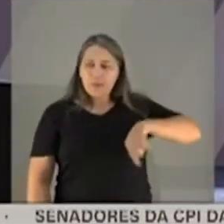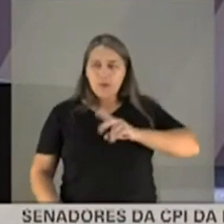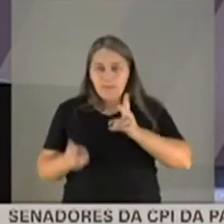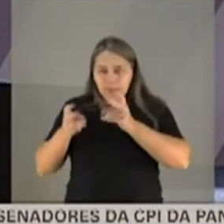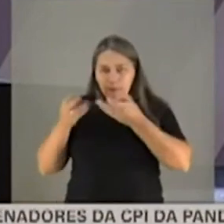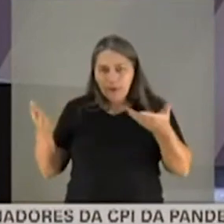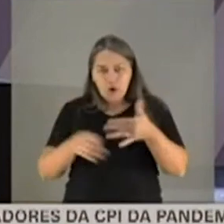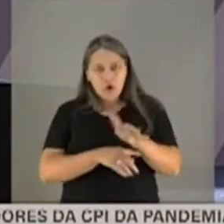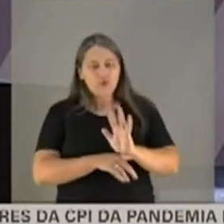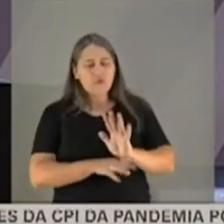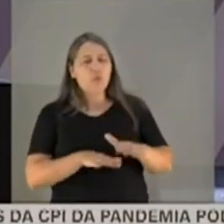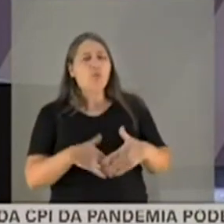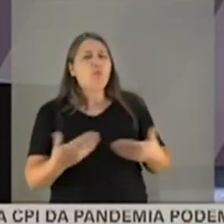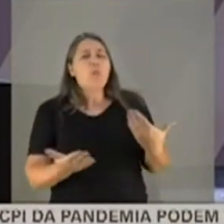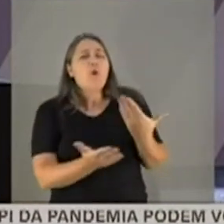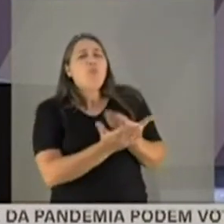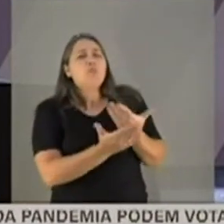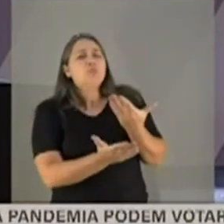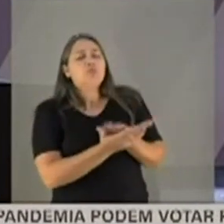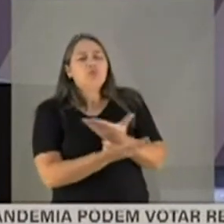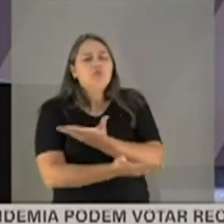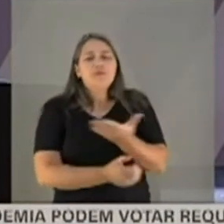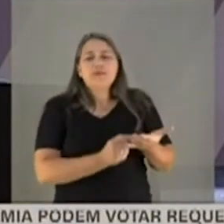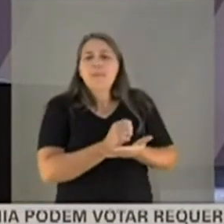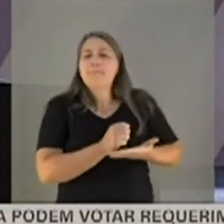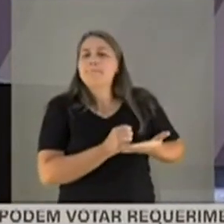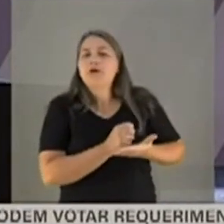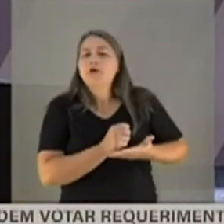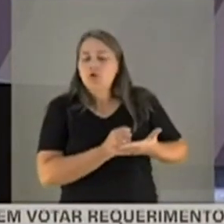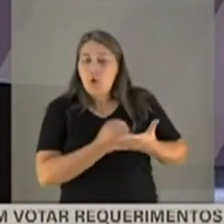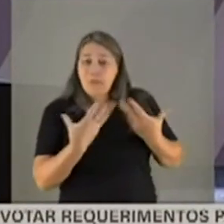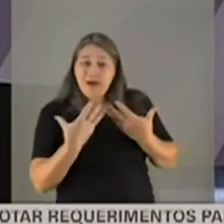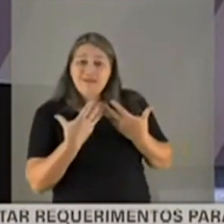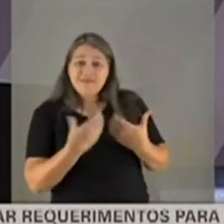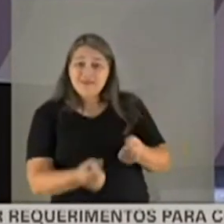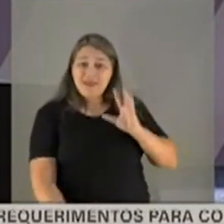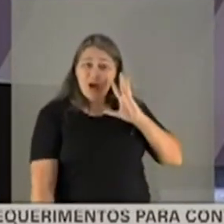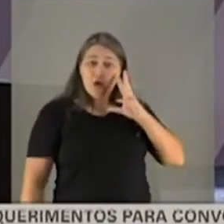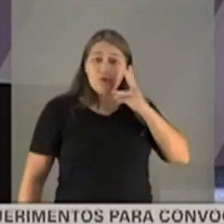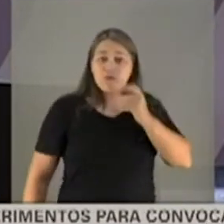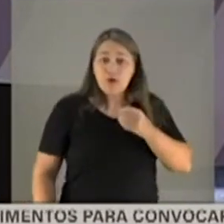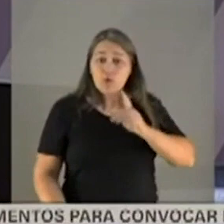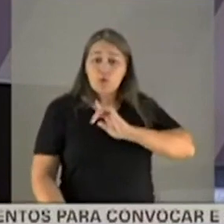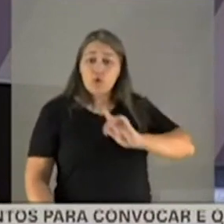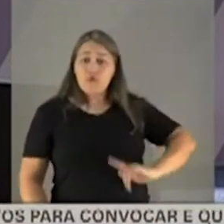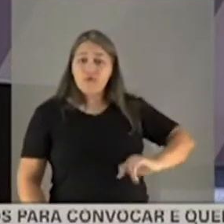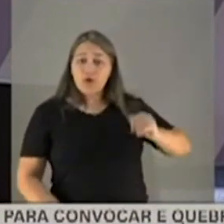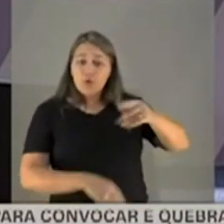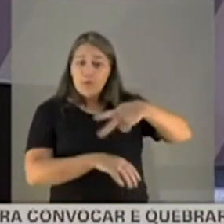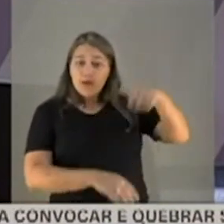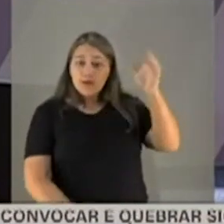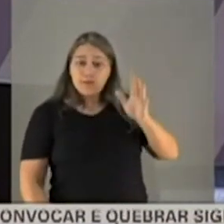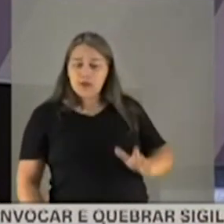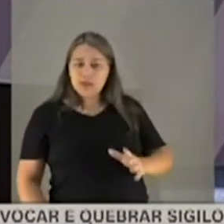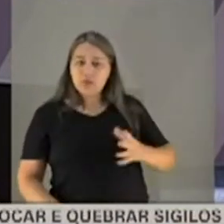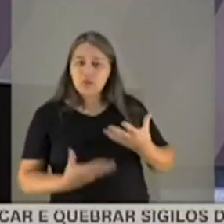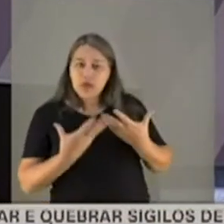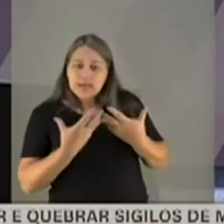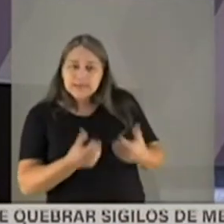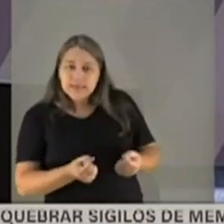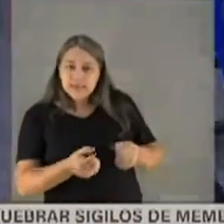Em quais estudos V. Exª se baseou para dar aval à decisão do governo brasileiro de sediar a Copa América?